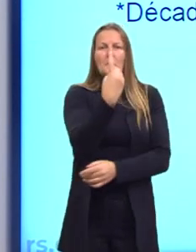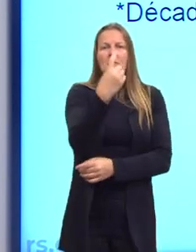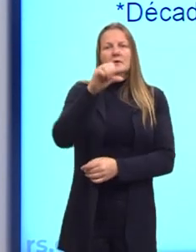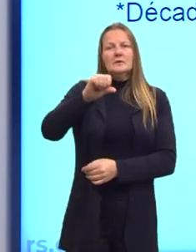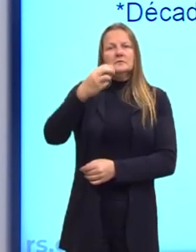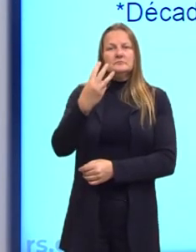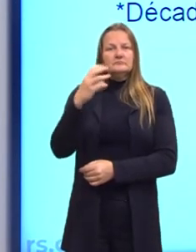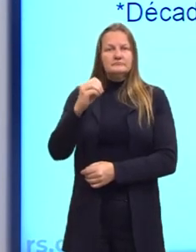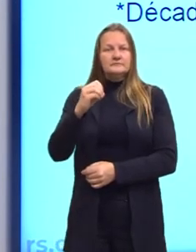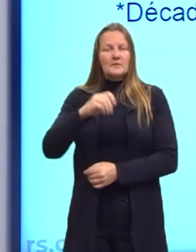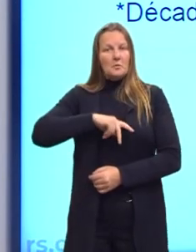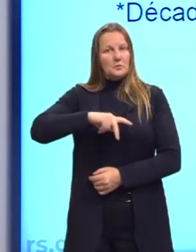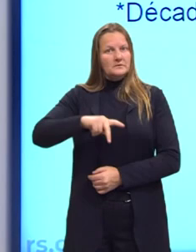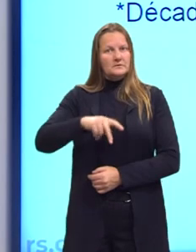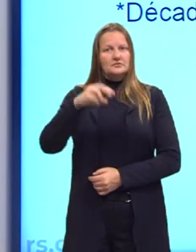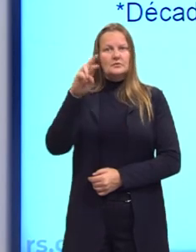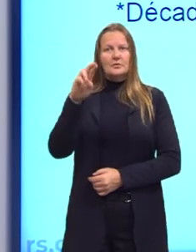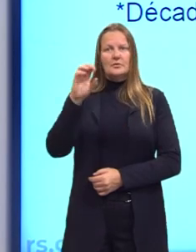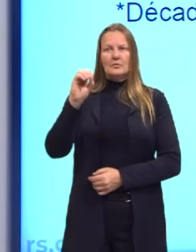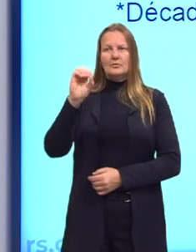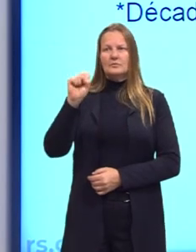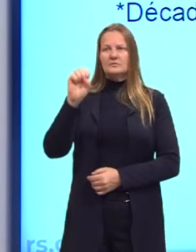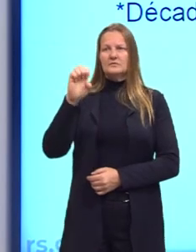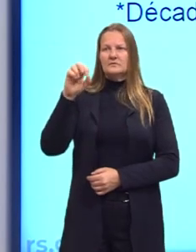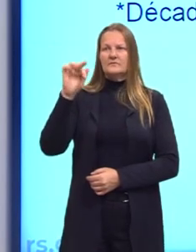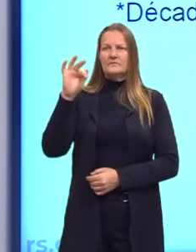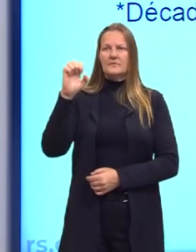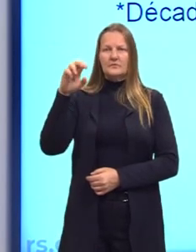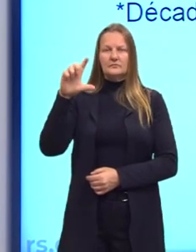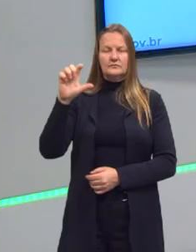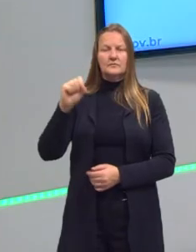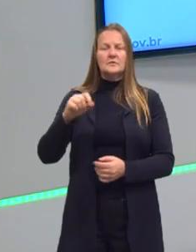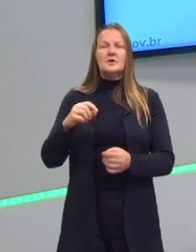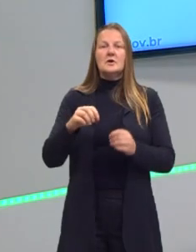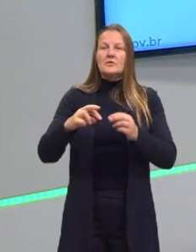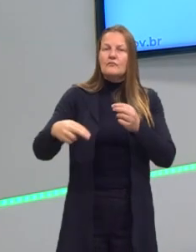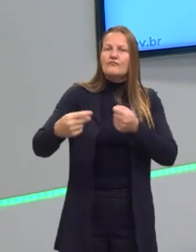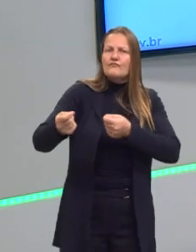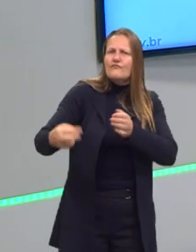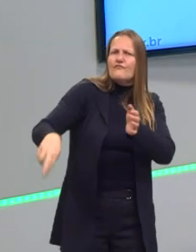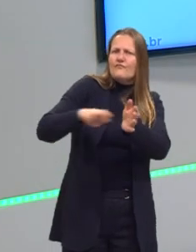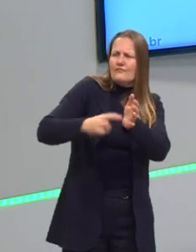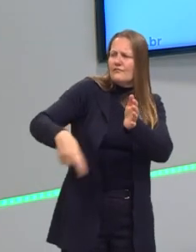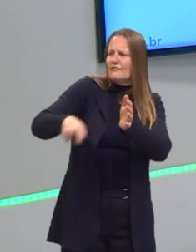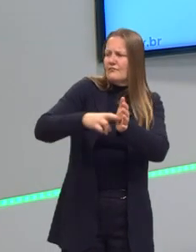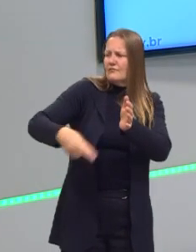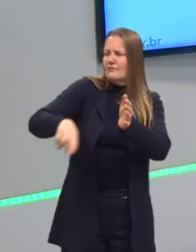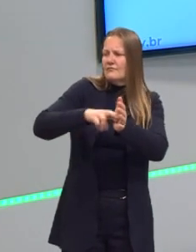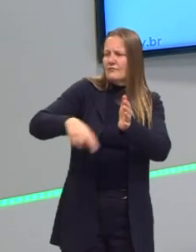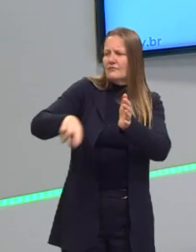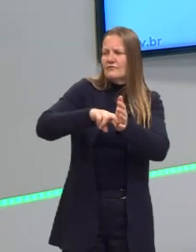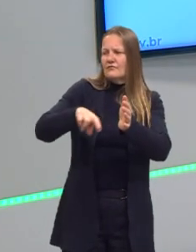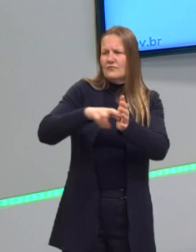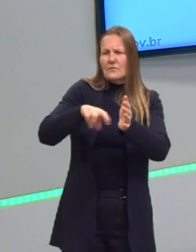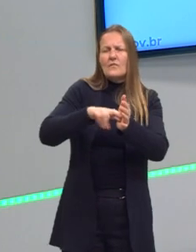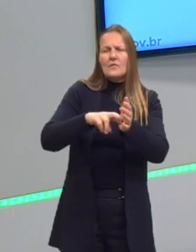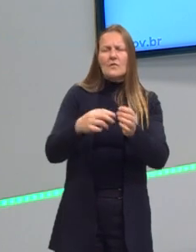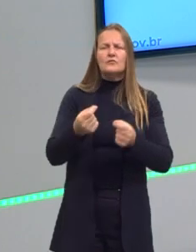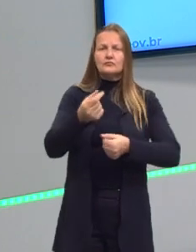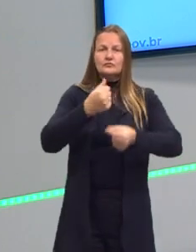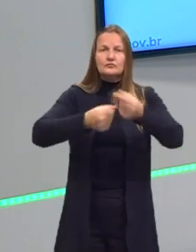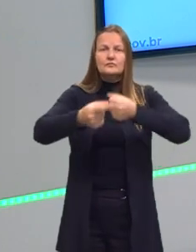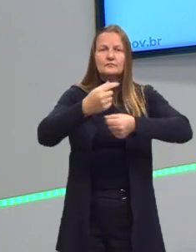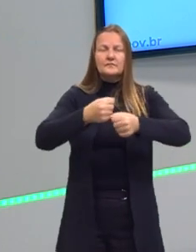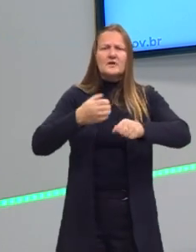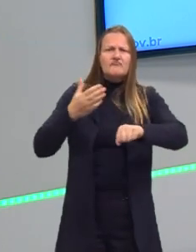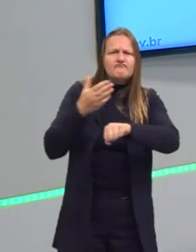Roosevelt. O que ele quer fazer com isso? Reativar a economia, frente à crise, e é uma forma de intervenção